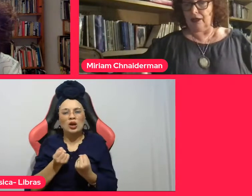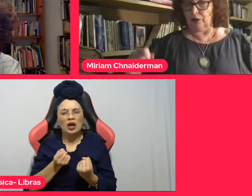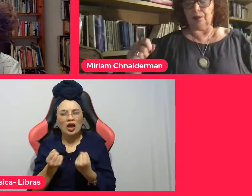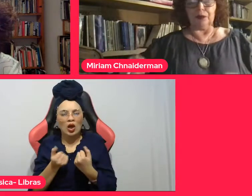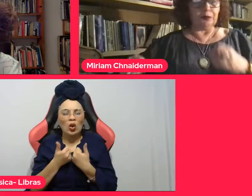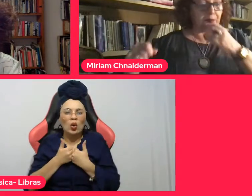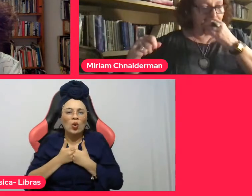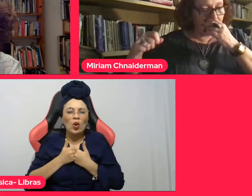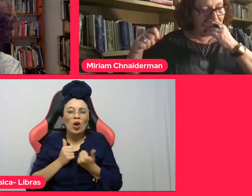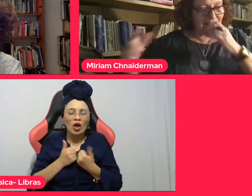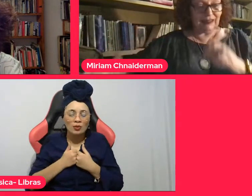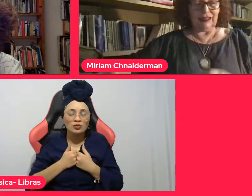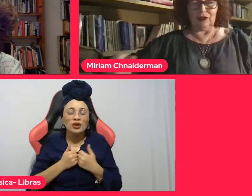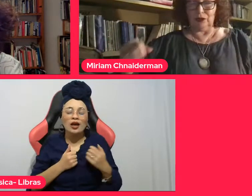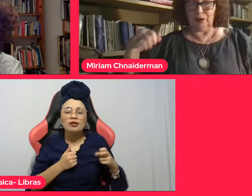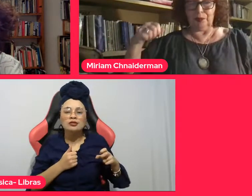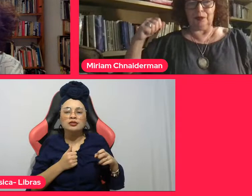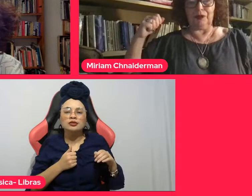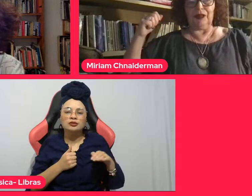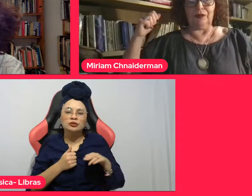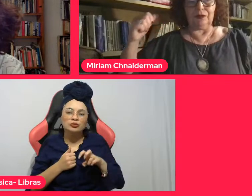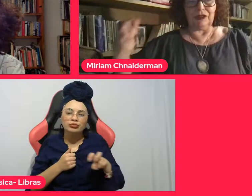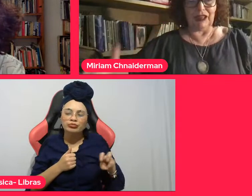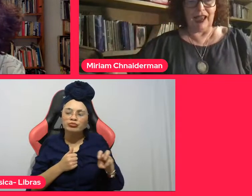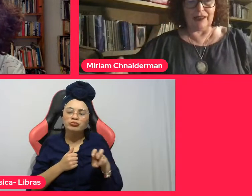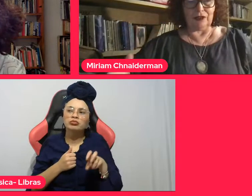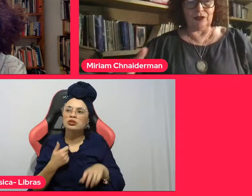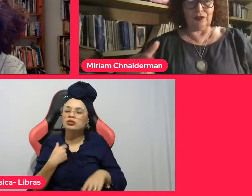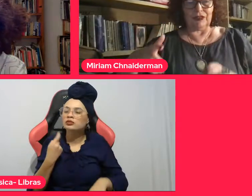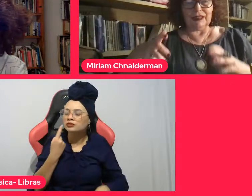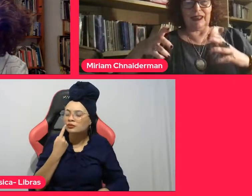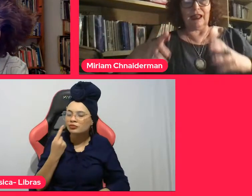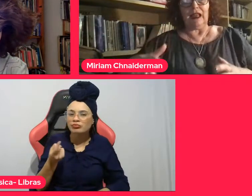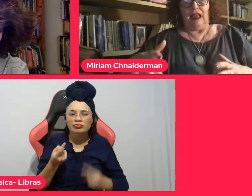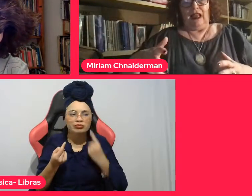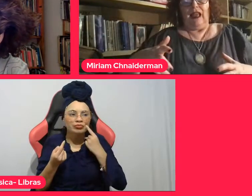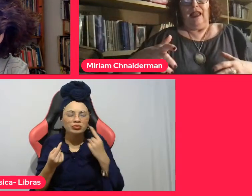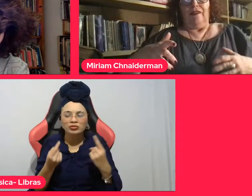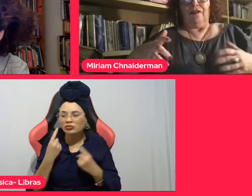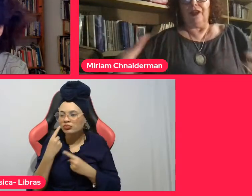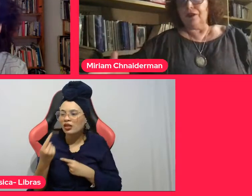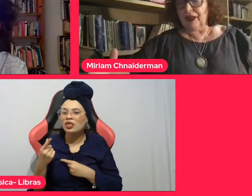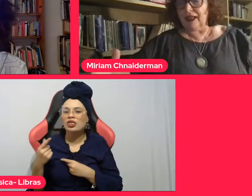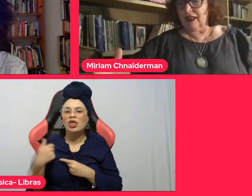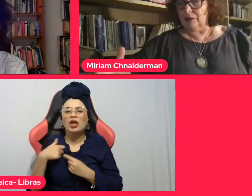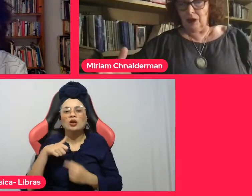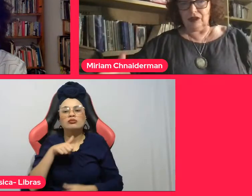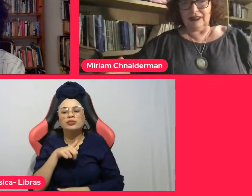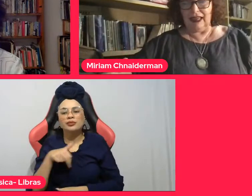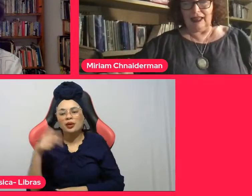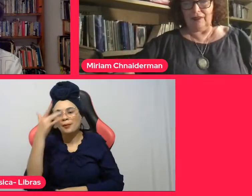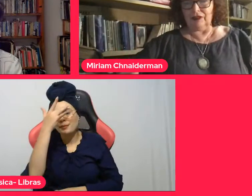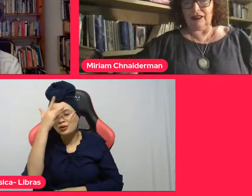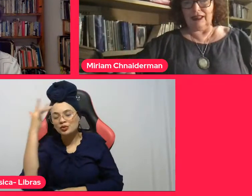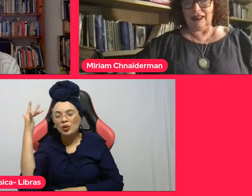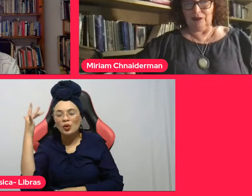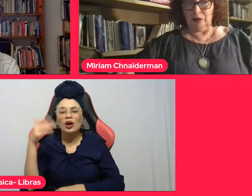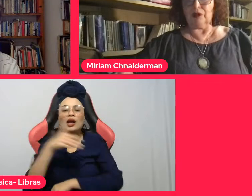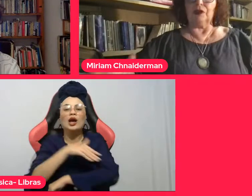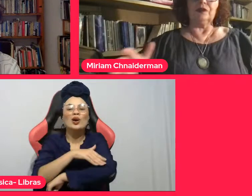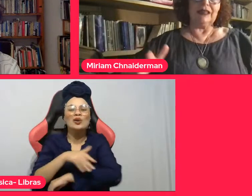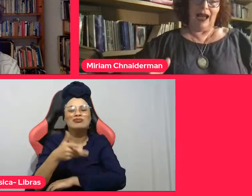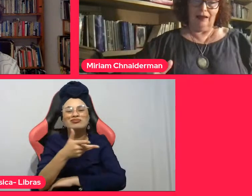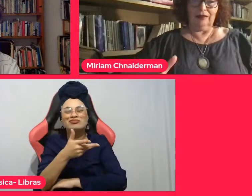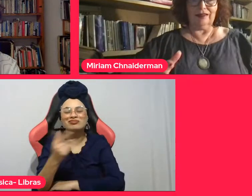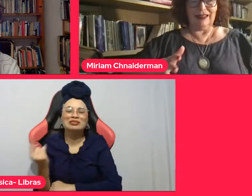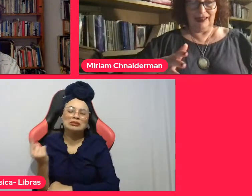abordado por mendigos, por refugiados, você vive aquele mal-estar, e aí você entra